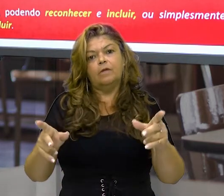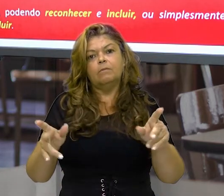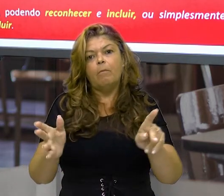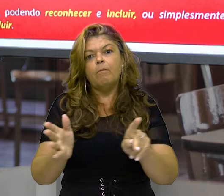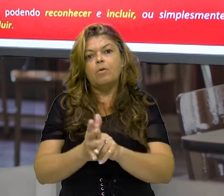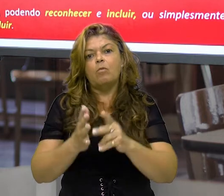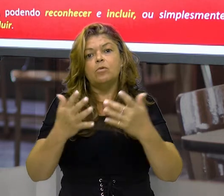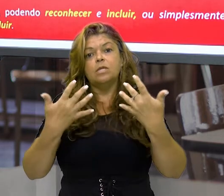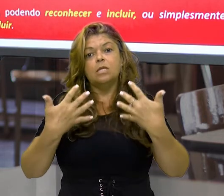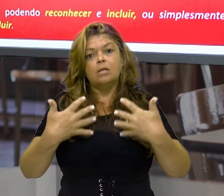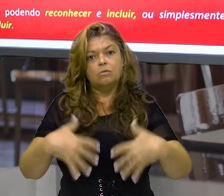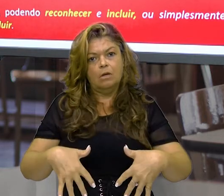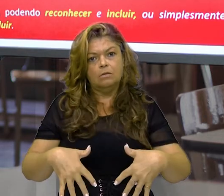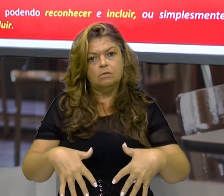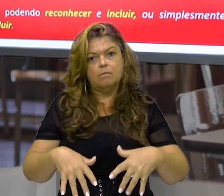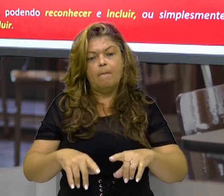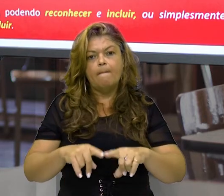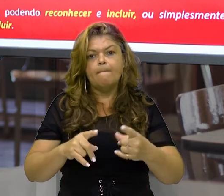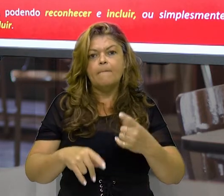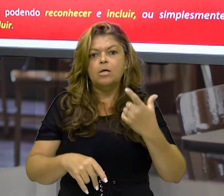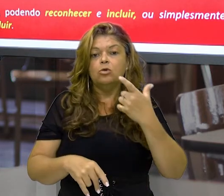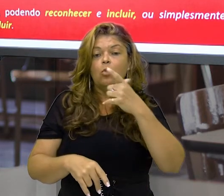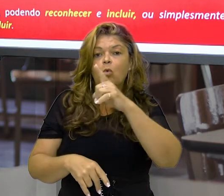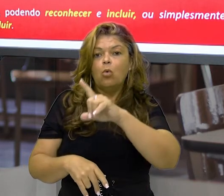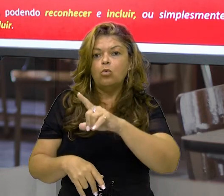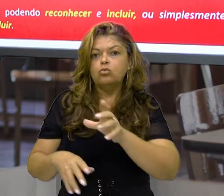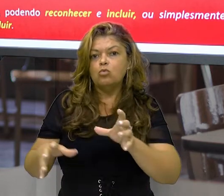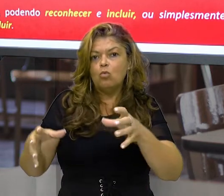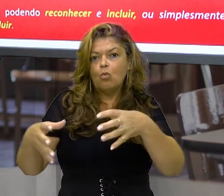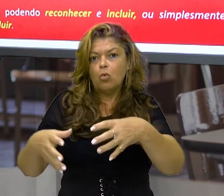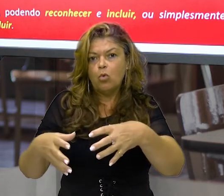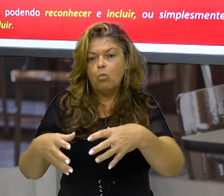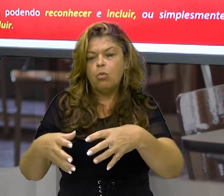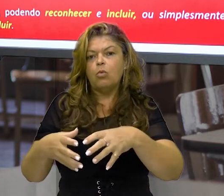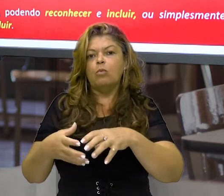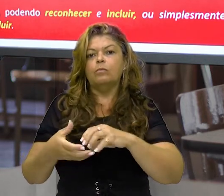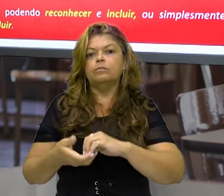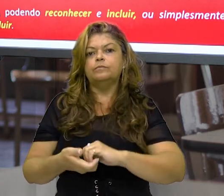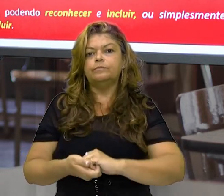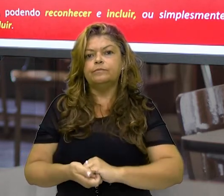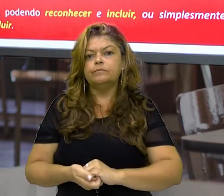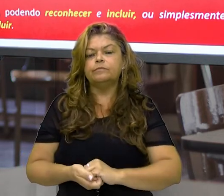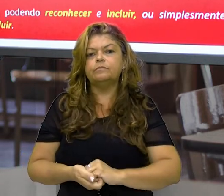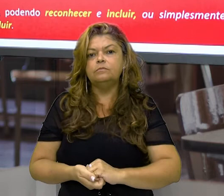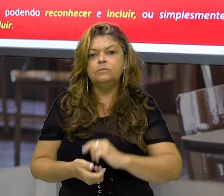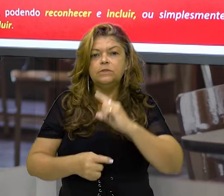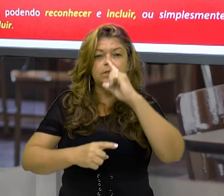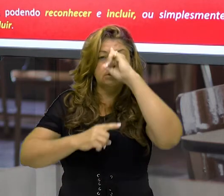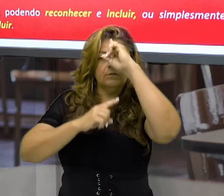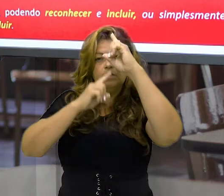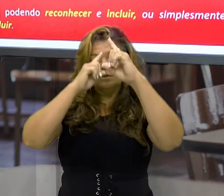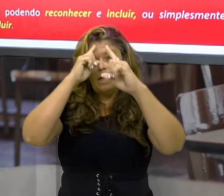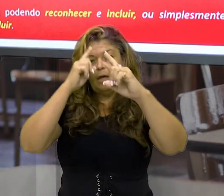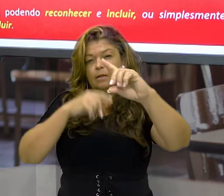naturais. mas aquelas velhas ideias de que